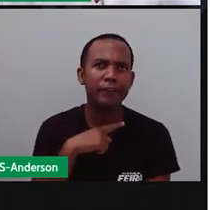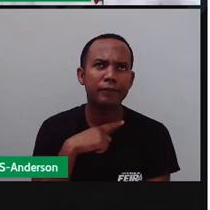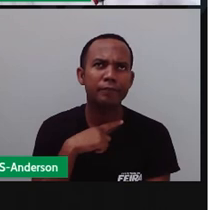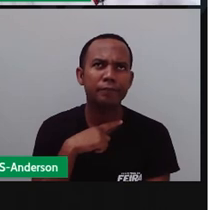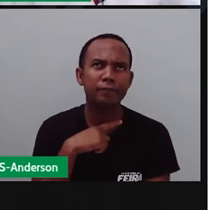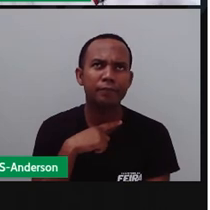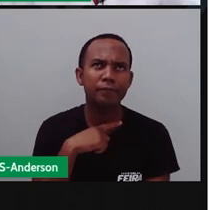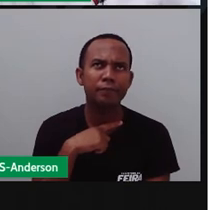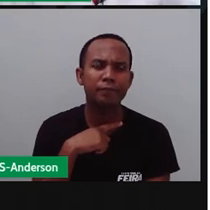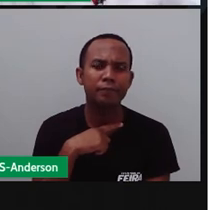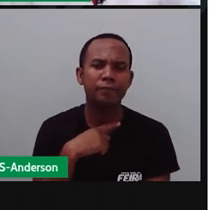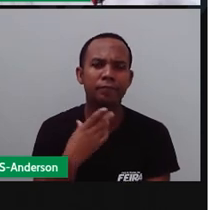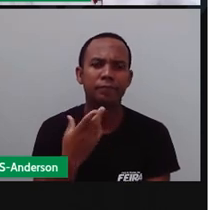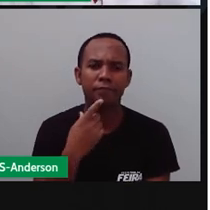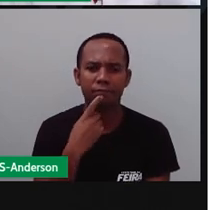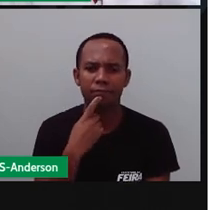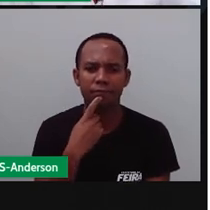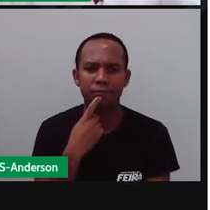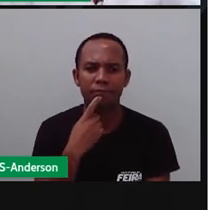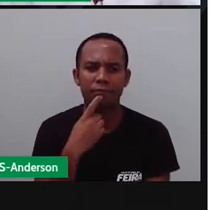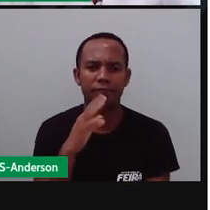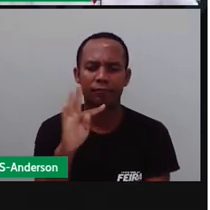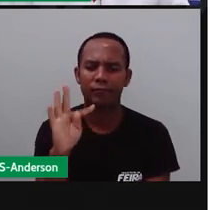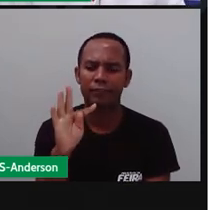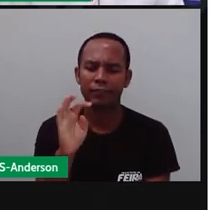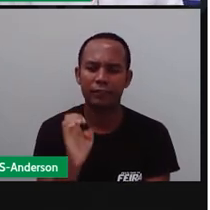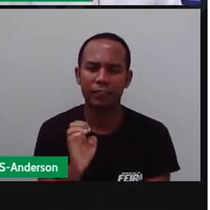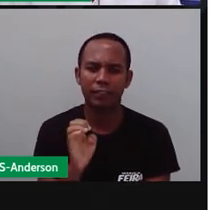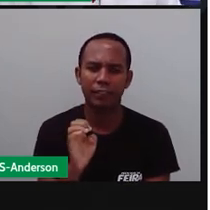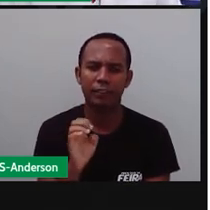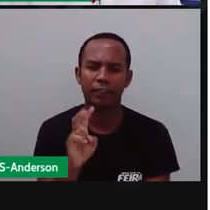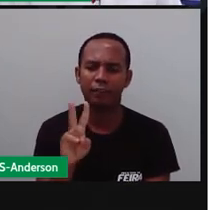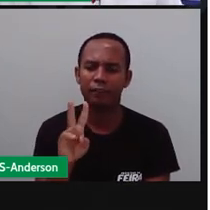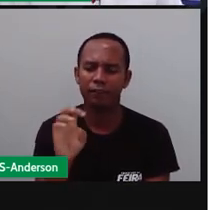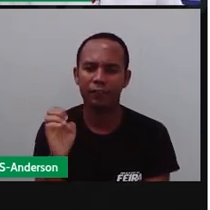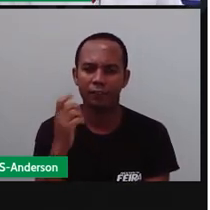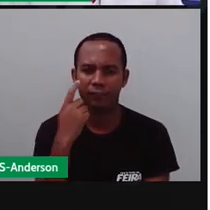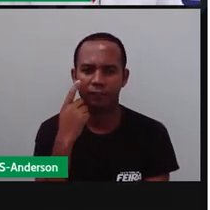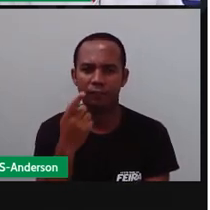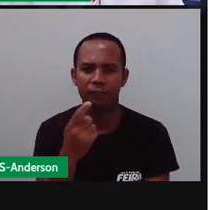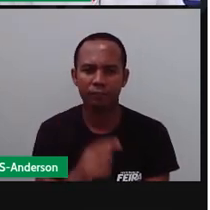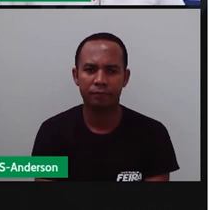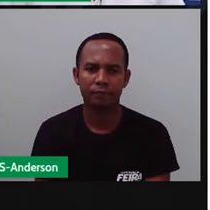Olha só quem é mais forte, o T. Mas eu escrevi com E e vou o quê?